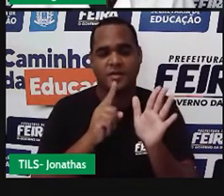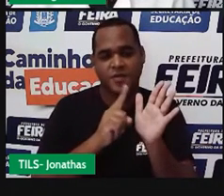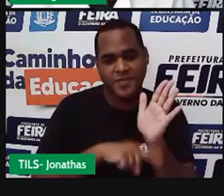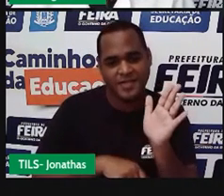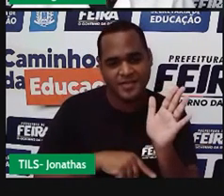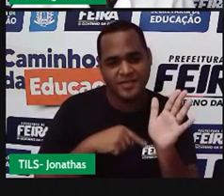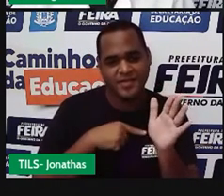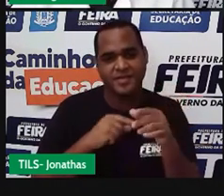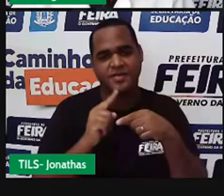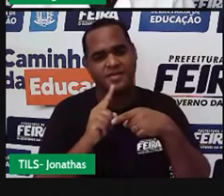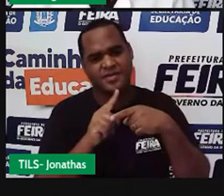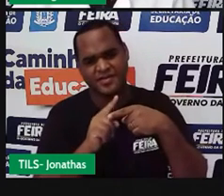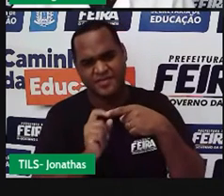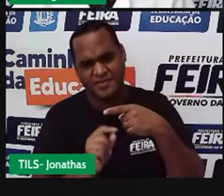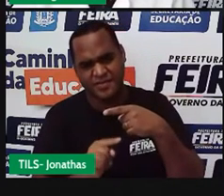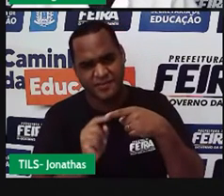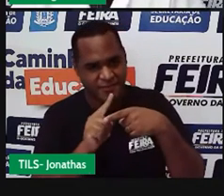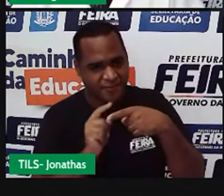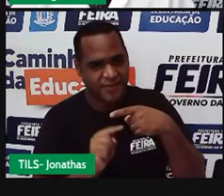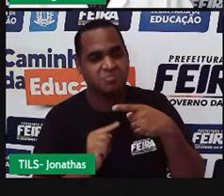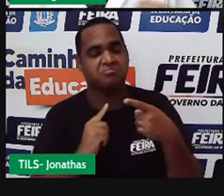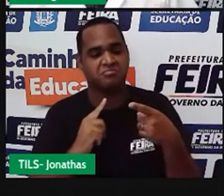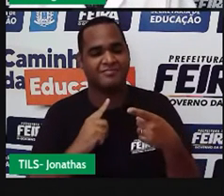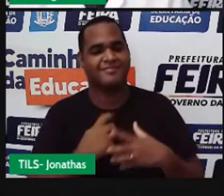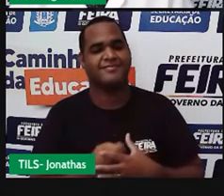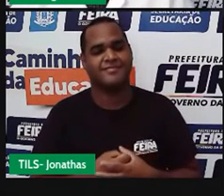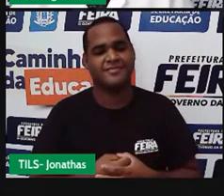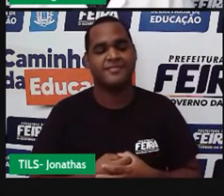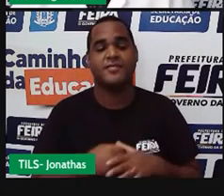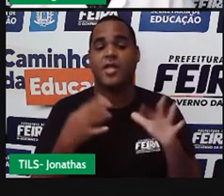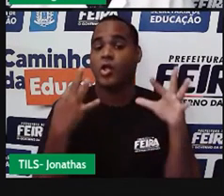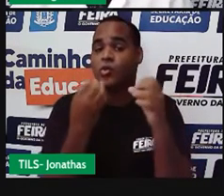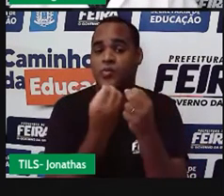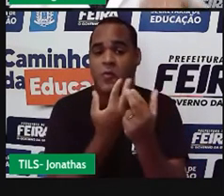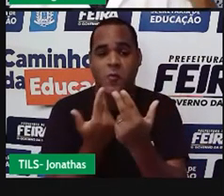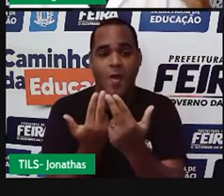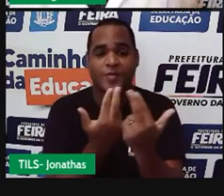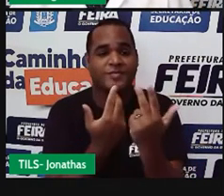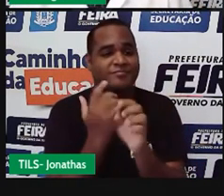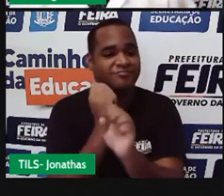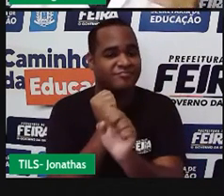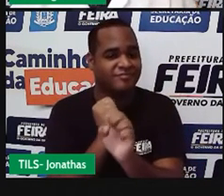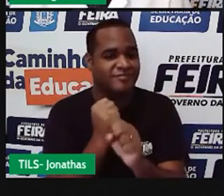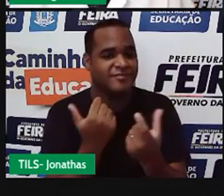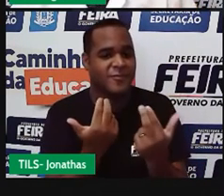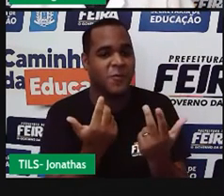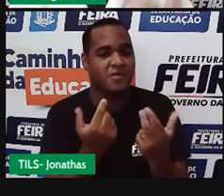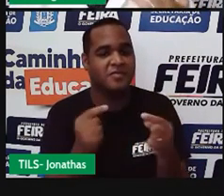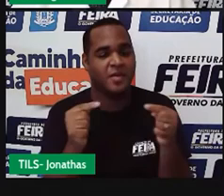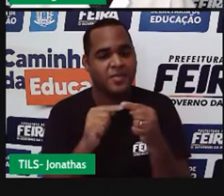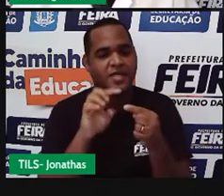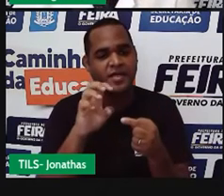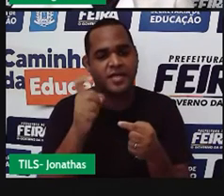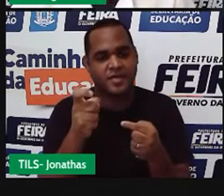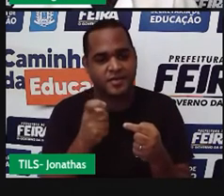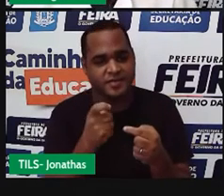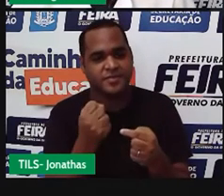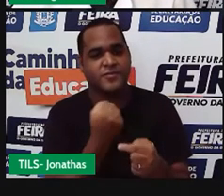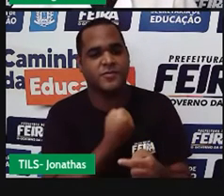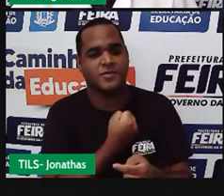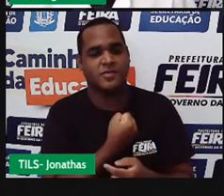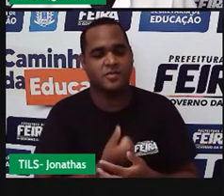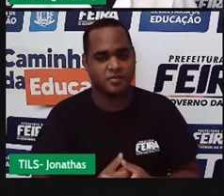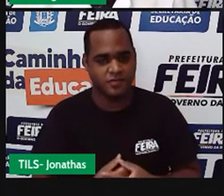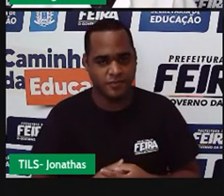e uma conta de dividir. Tudo em um único cálculo. É uma expressão numérica.